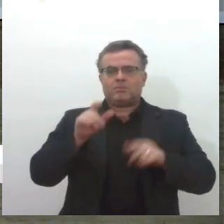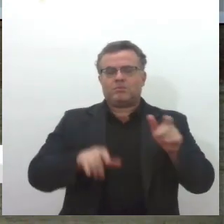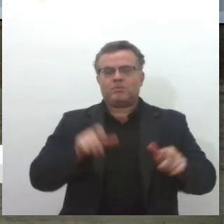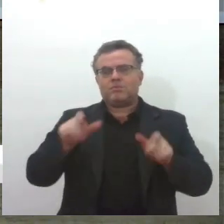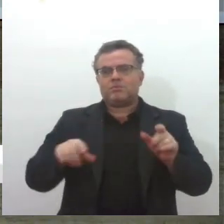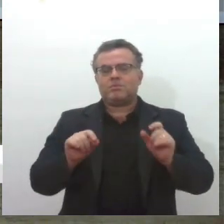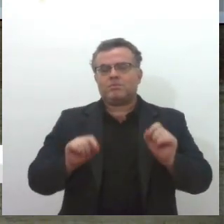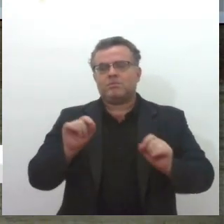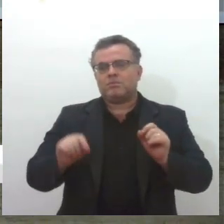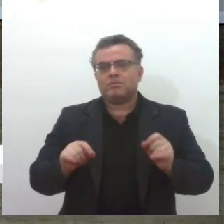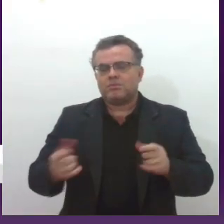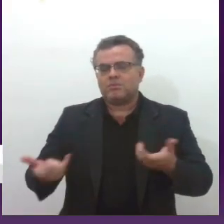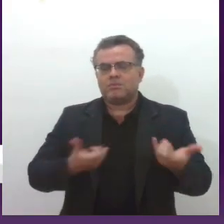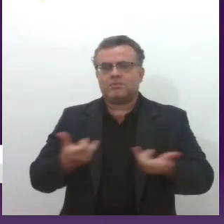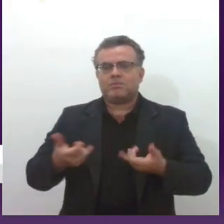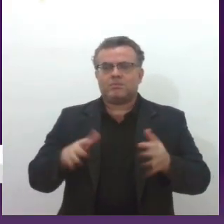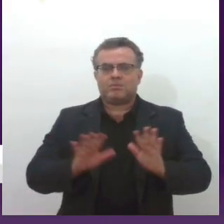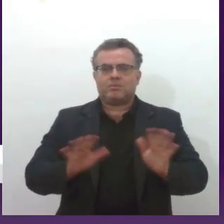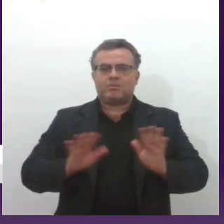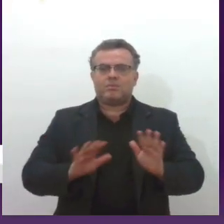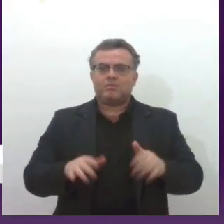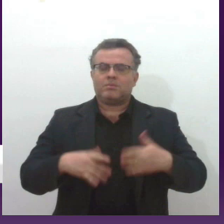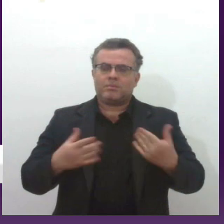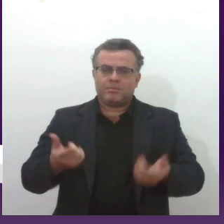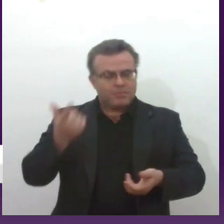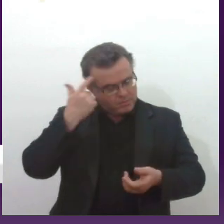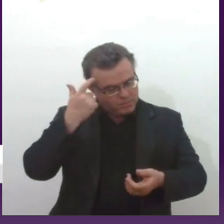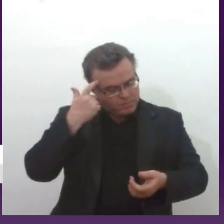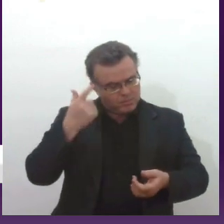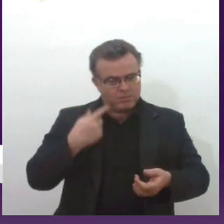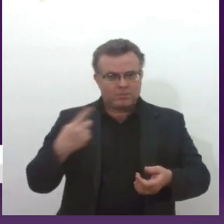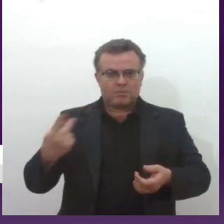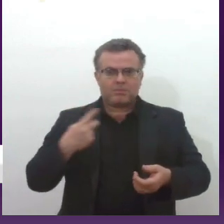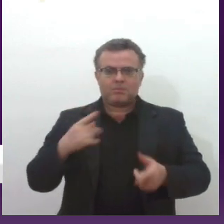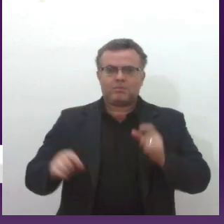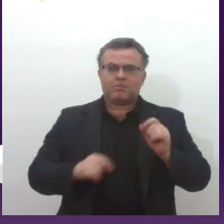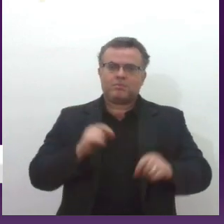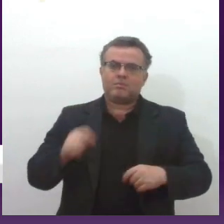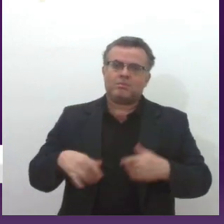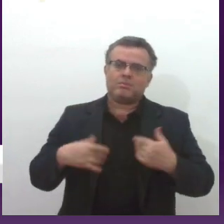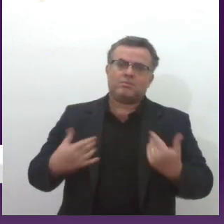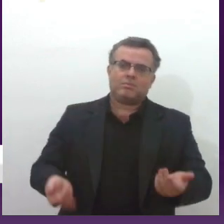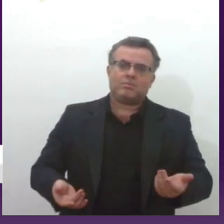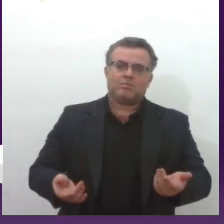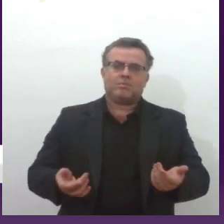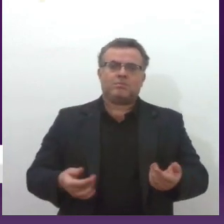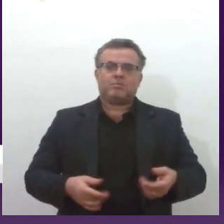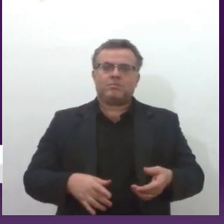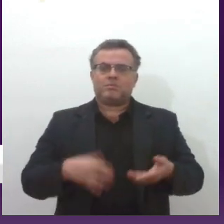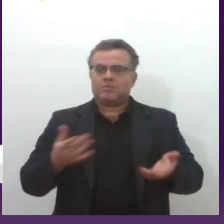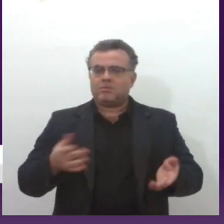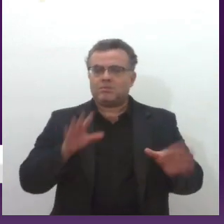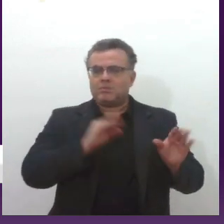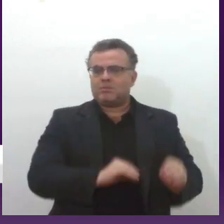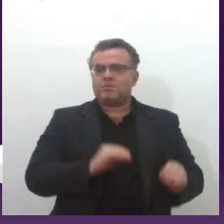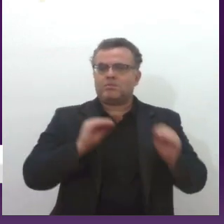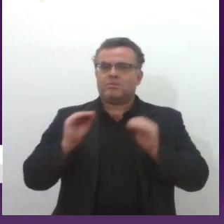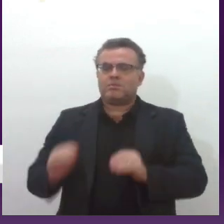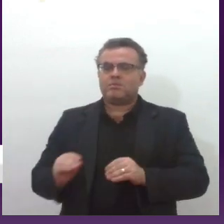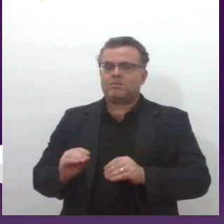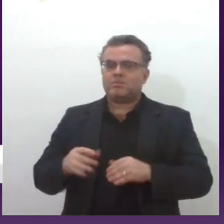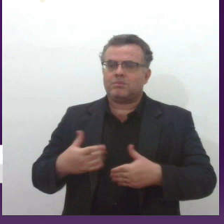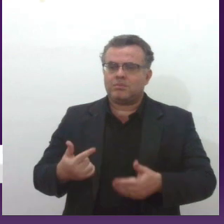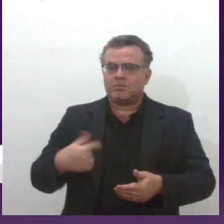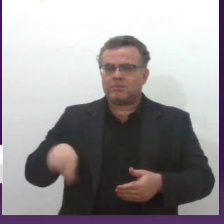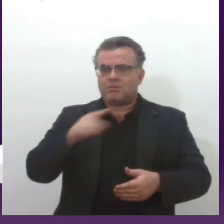encarando como nesse sentido, acha que eu, Jeana, gente, vamos dizer assim, nós caímos em determinadas unidades e que a gente vai aprender